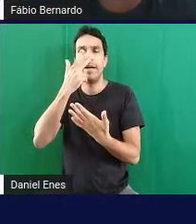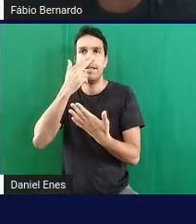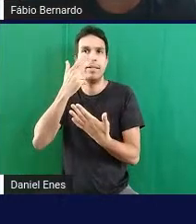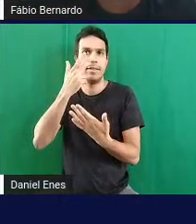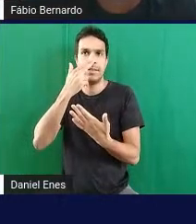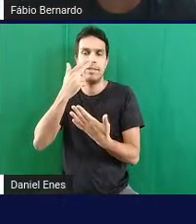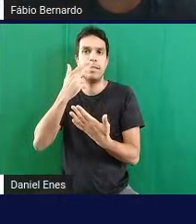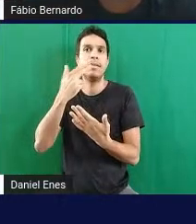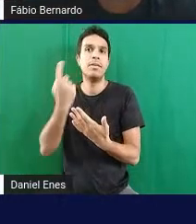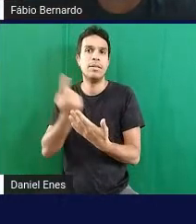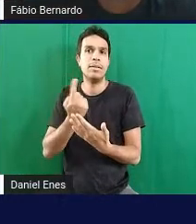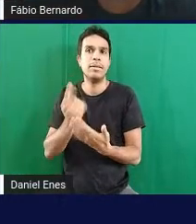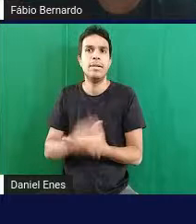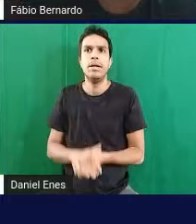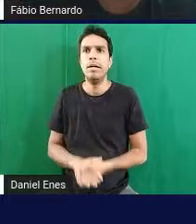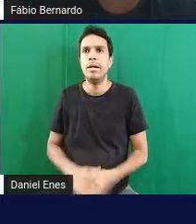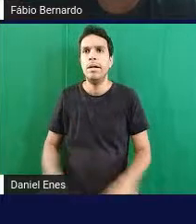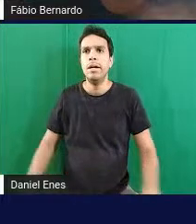passar